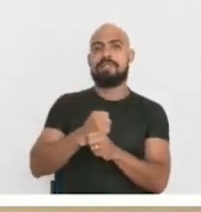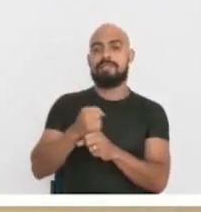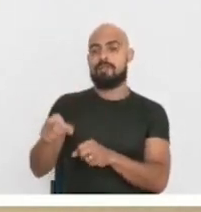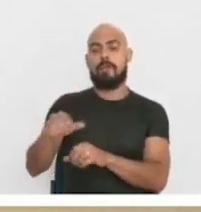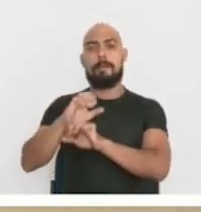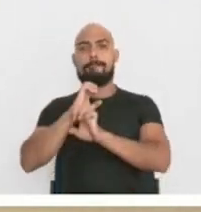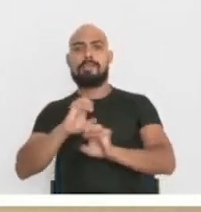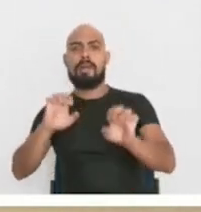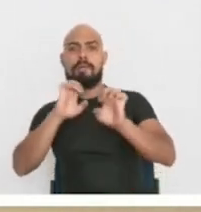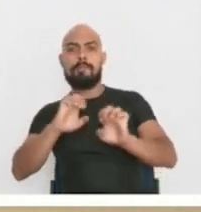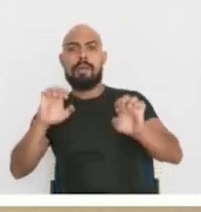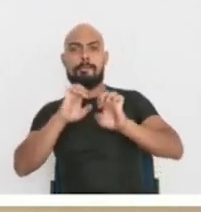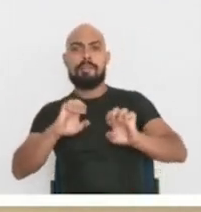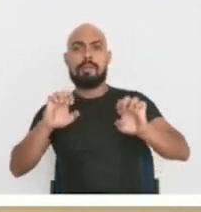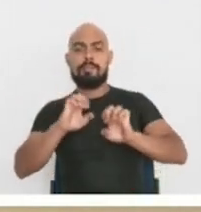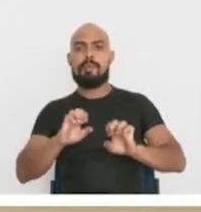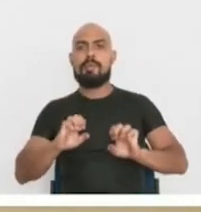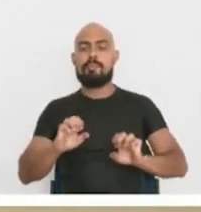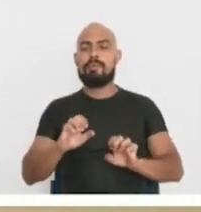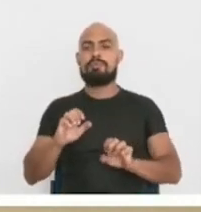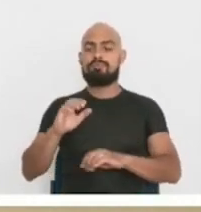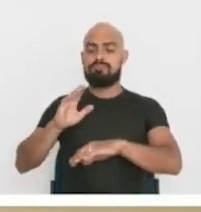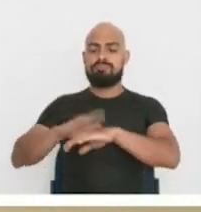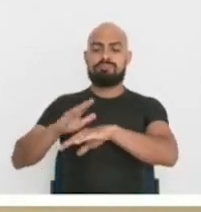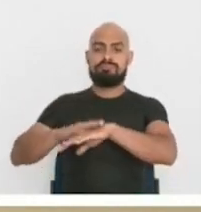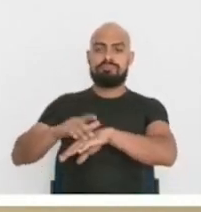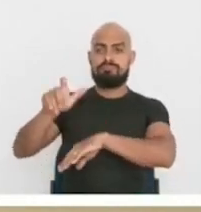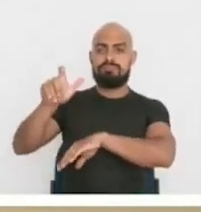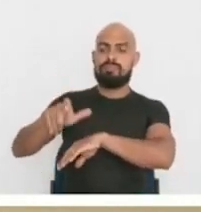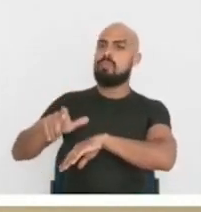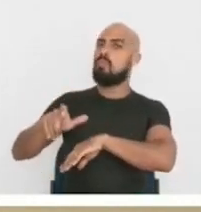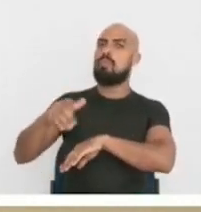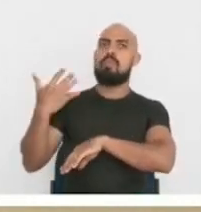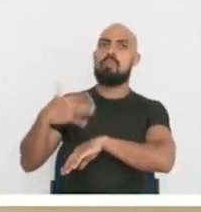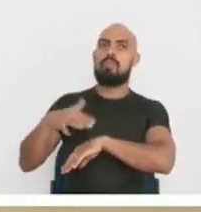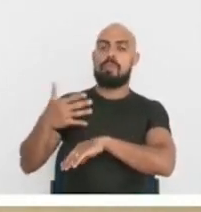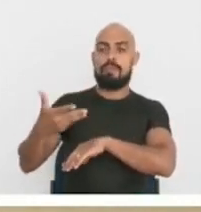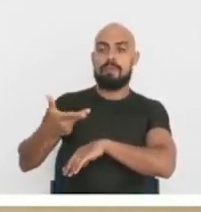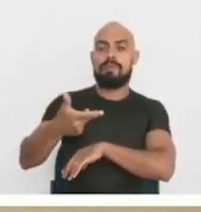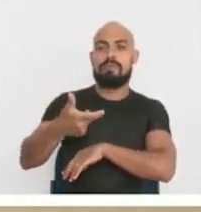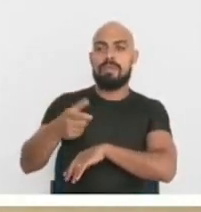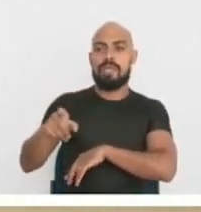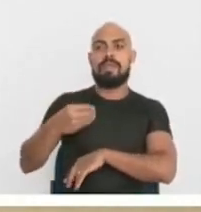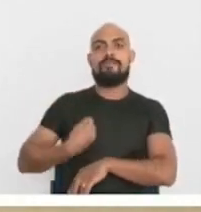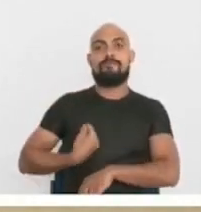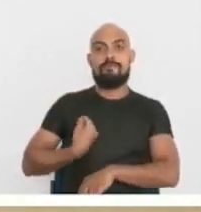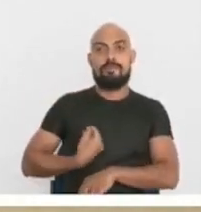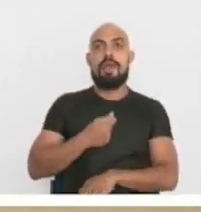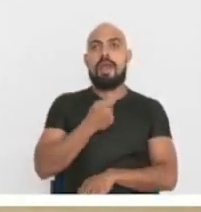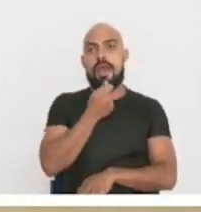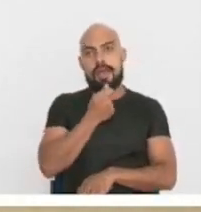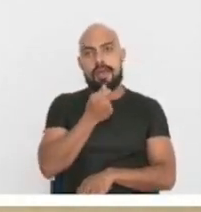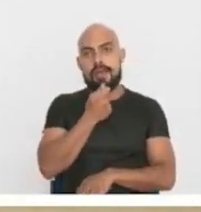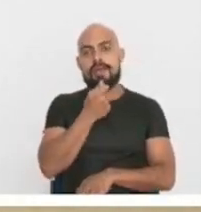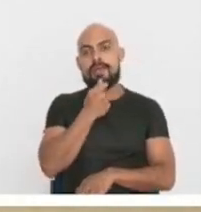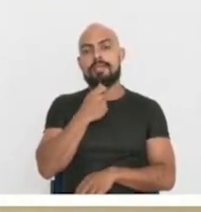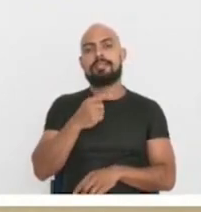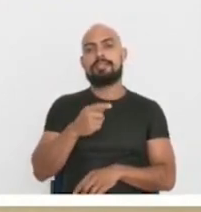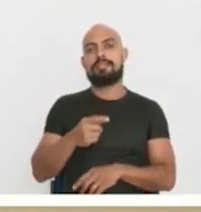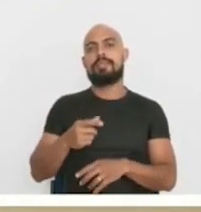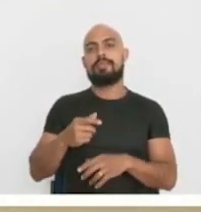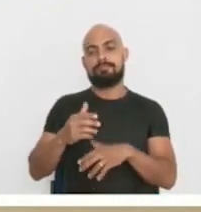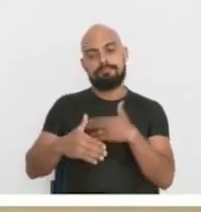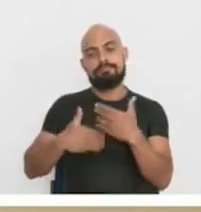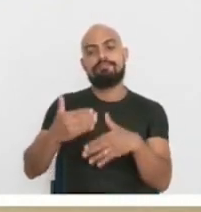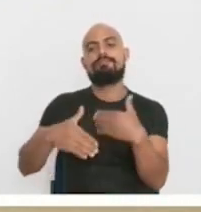deixou uma obra aqui na nossa cidade. Deixou não, porque ele ainda está aqui. Está deixando, está construindo